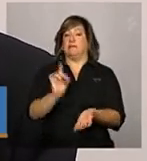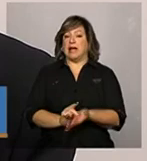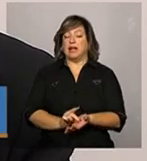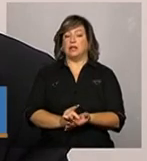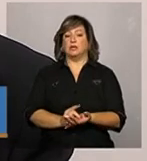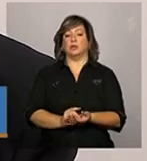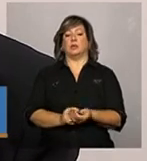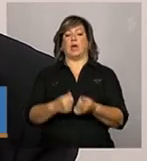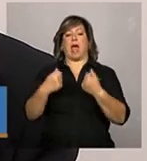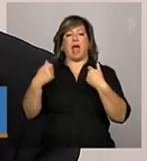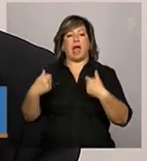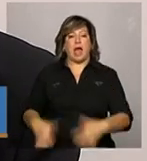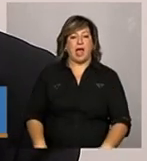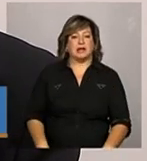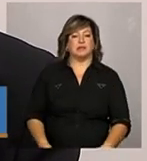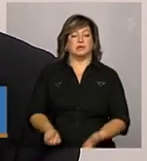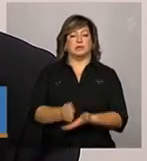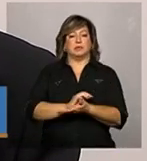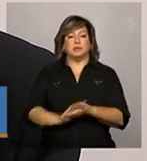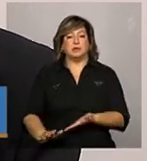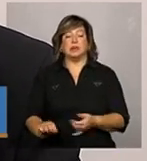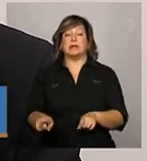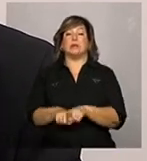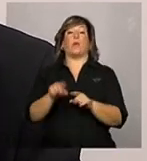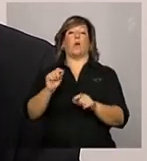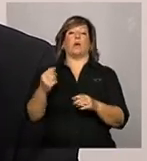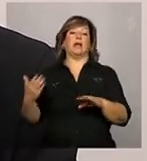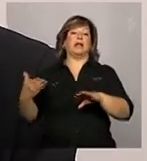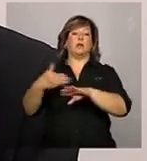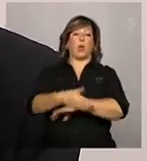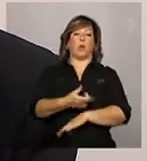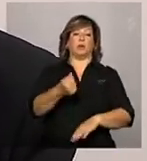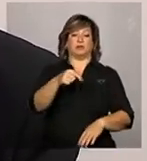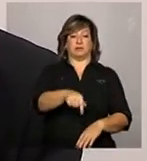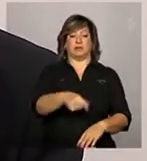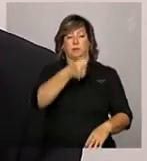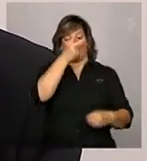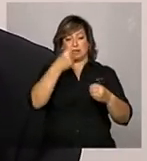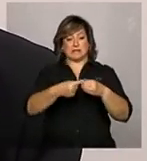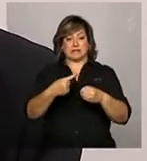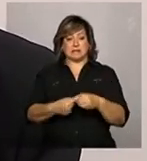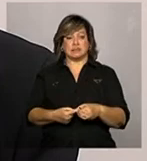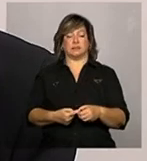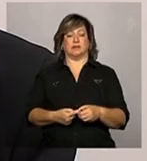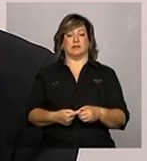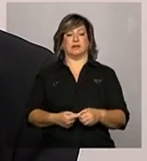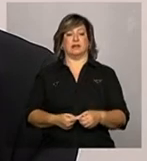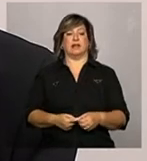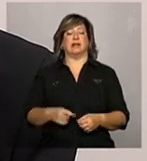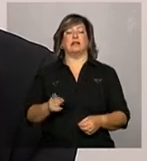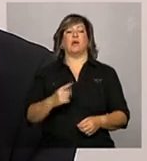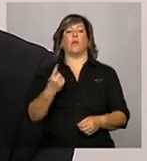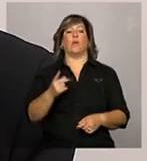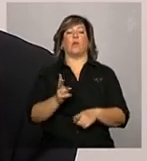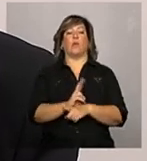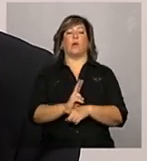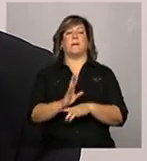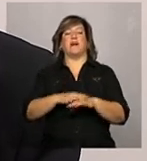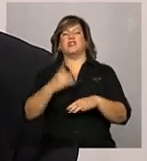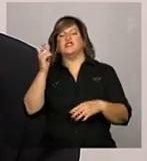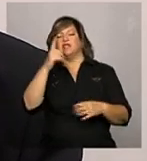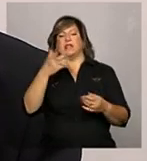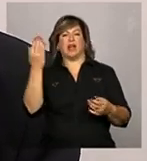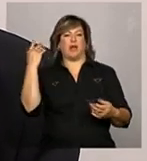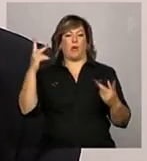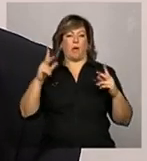gasto, o que de fato entrou no município e não um controle mais dificultado